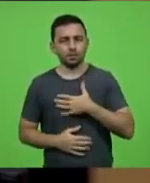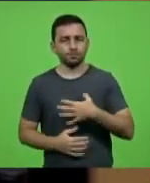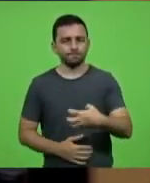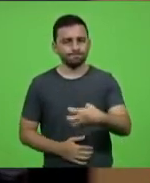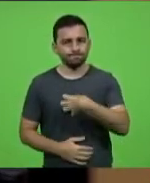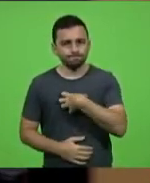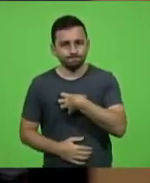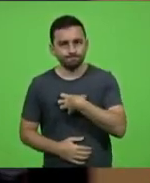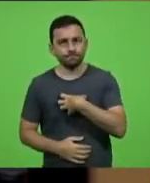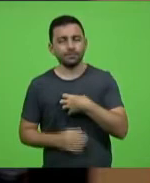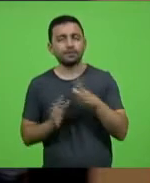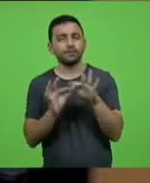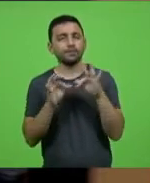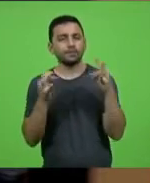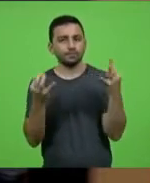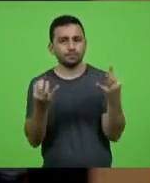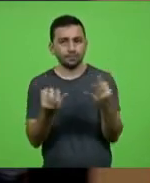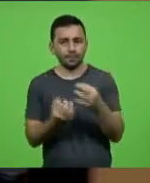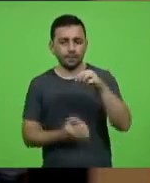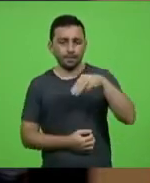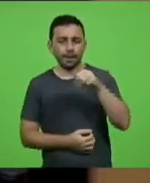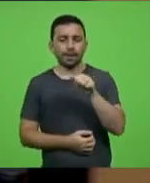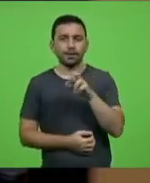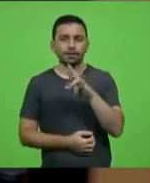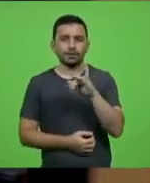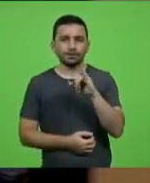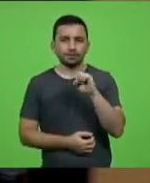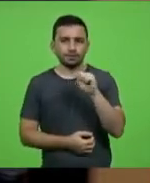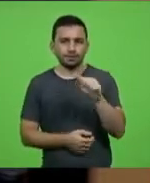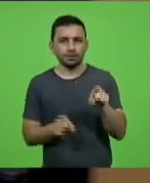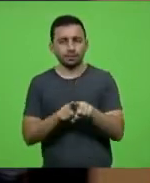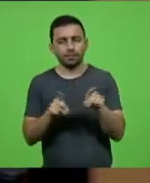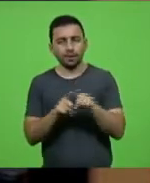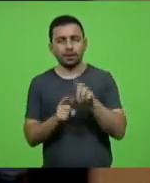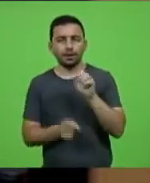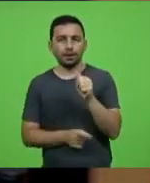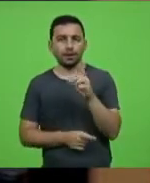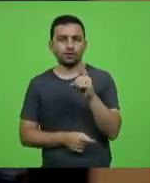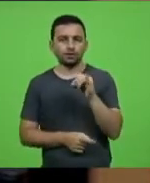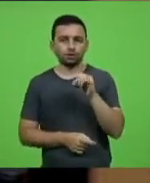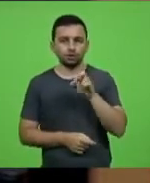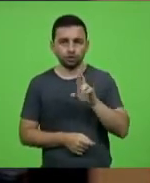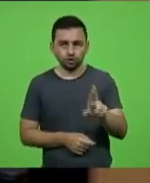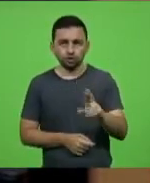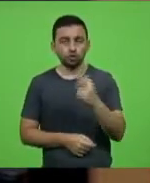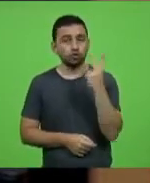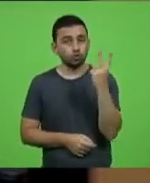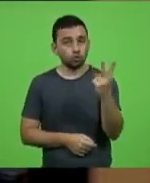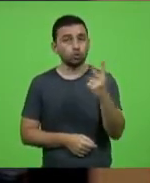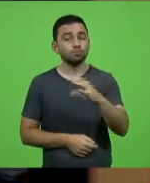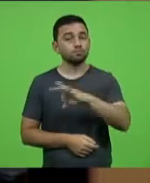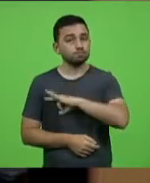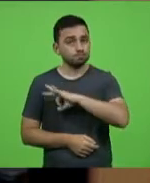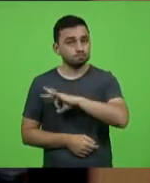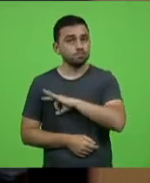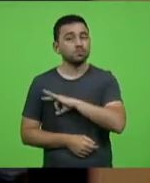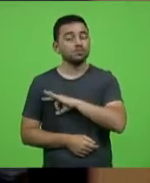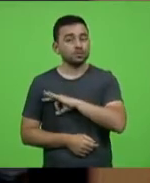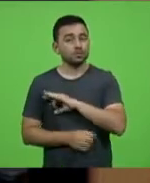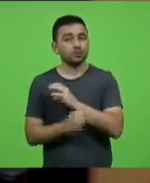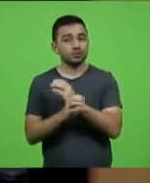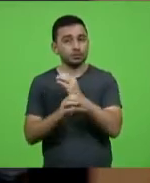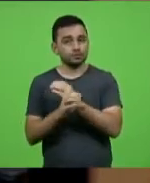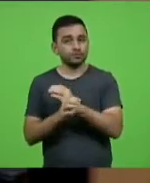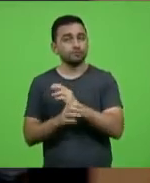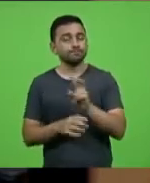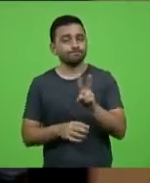a família da Marisa Leite e do Adir Boing, dois policiais civis valorosos que essa